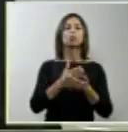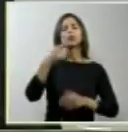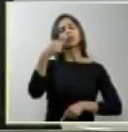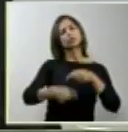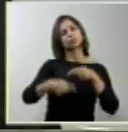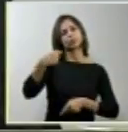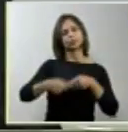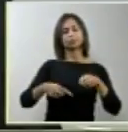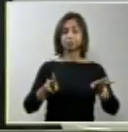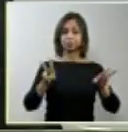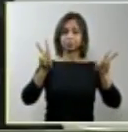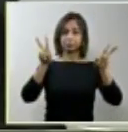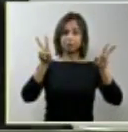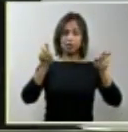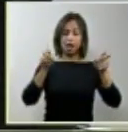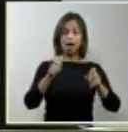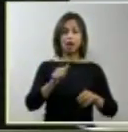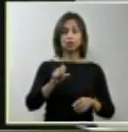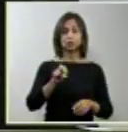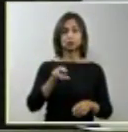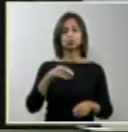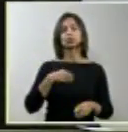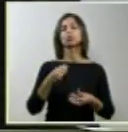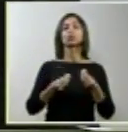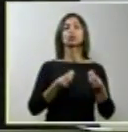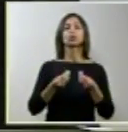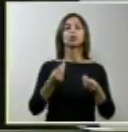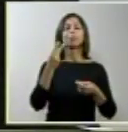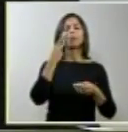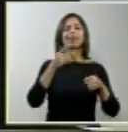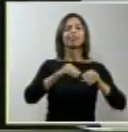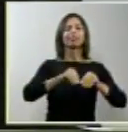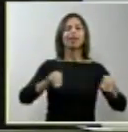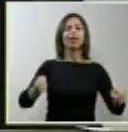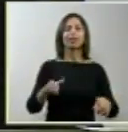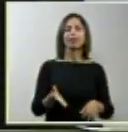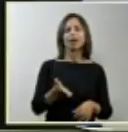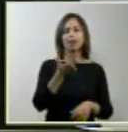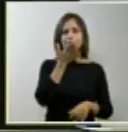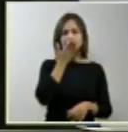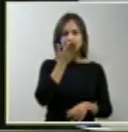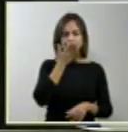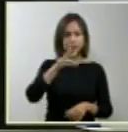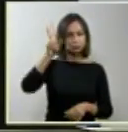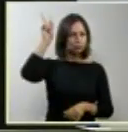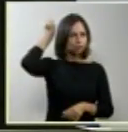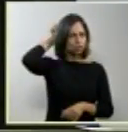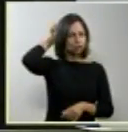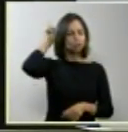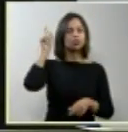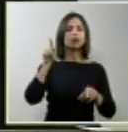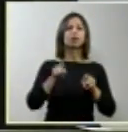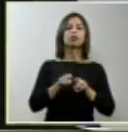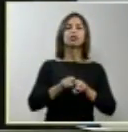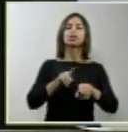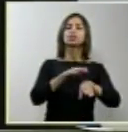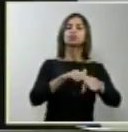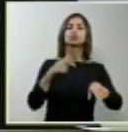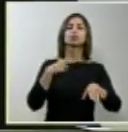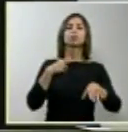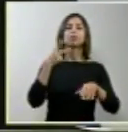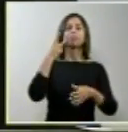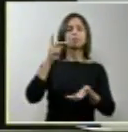discutir a questão alusiva às terras indígenas, e convocação para uma sessão